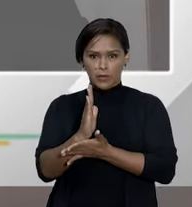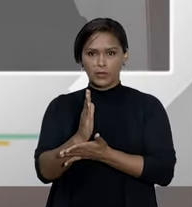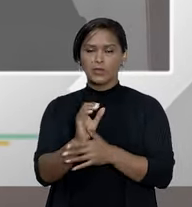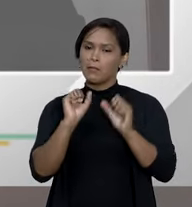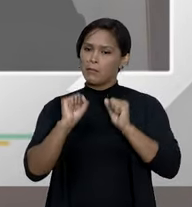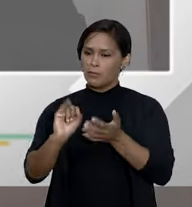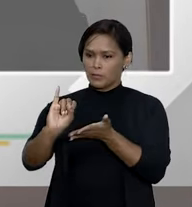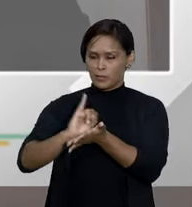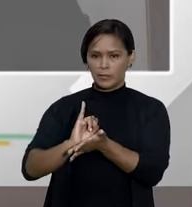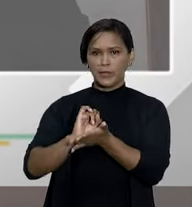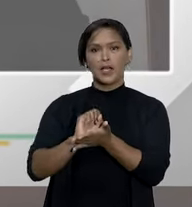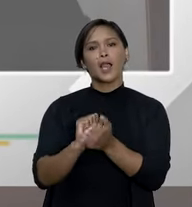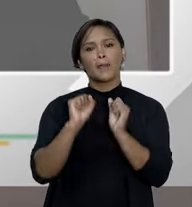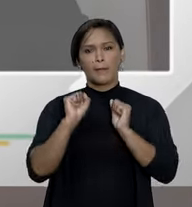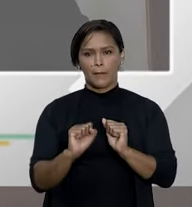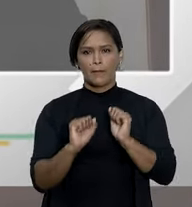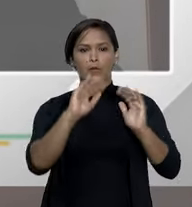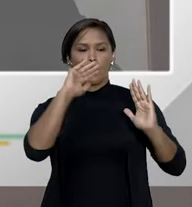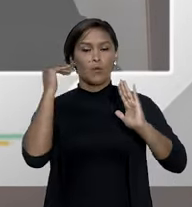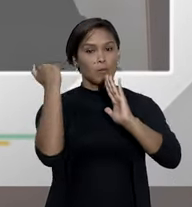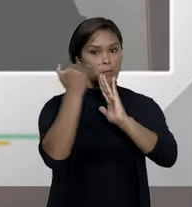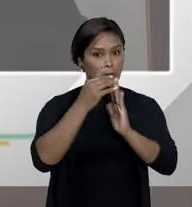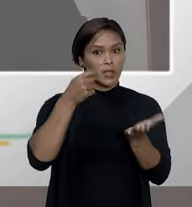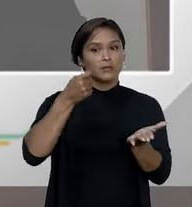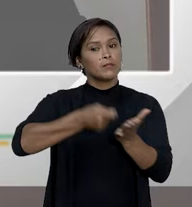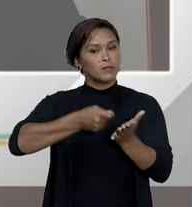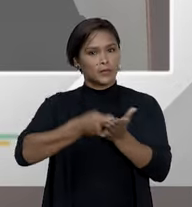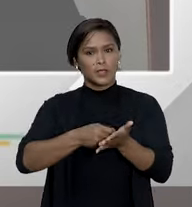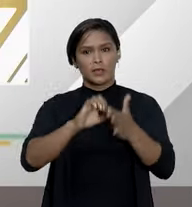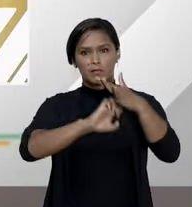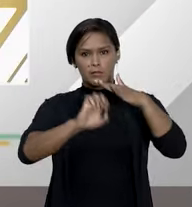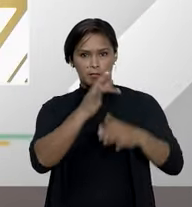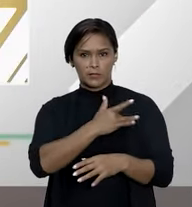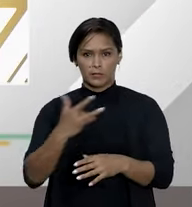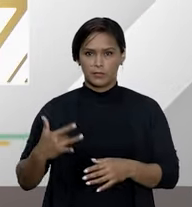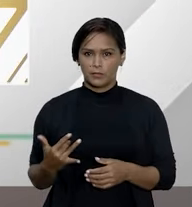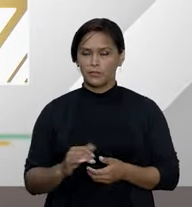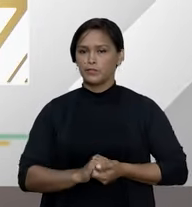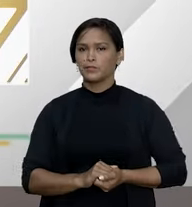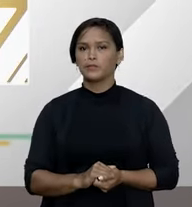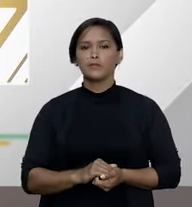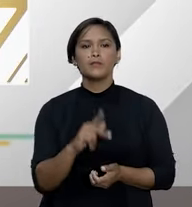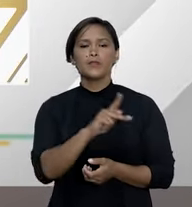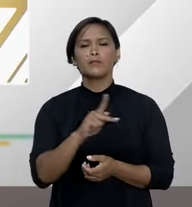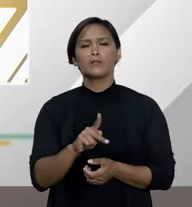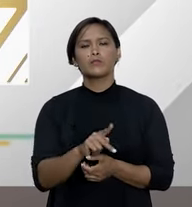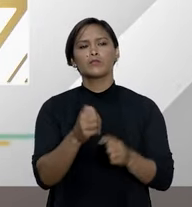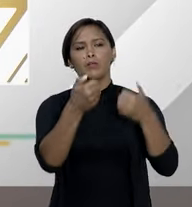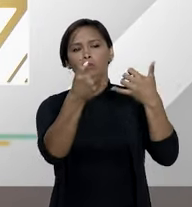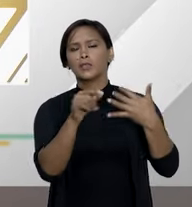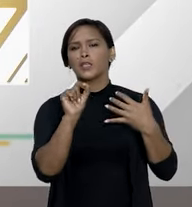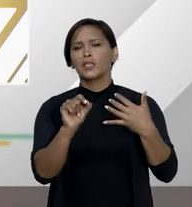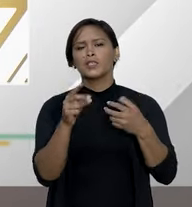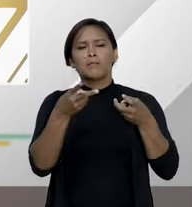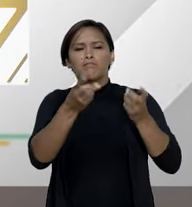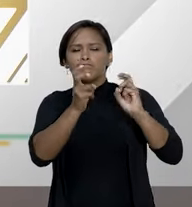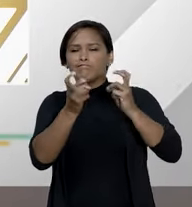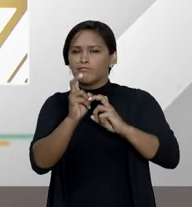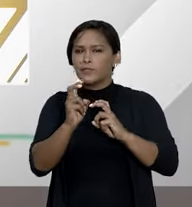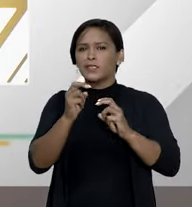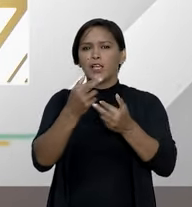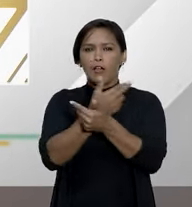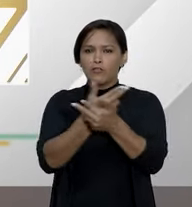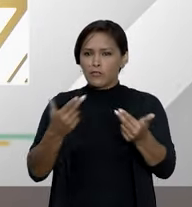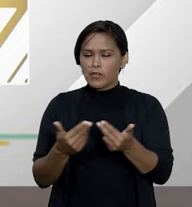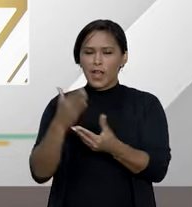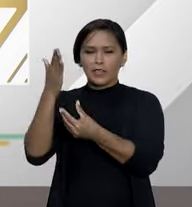admitir que o plano forneça esse medicamento e professor Rodrigo a gente observa que há